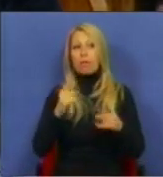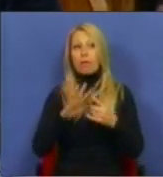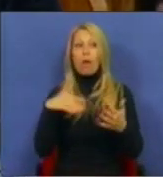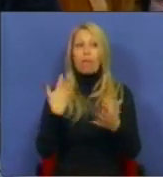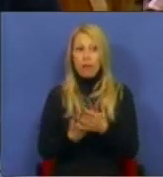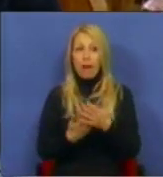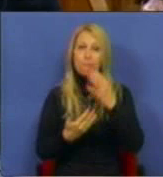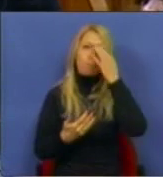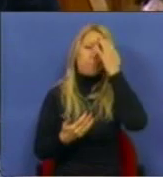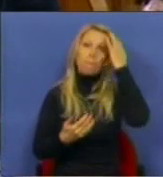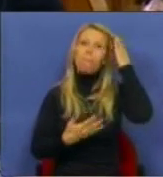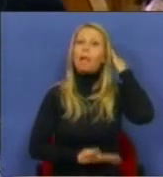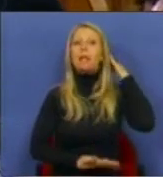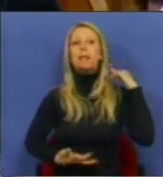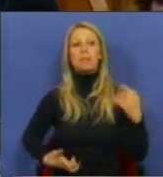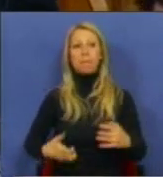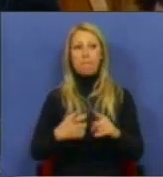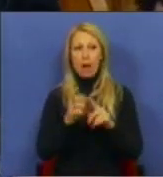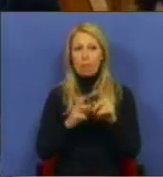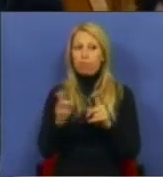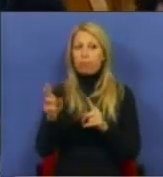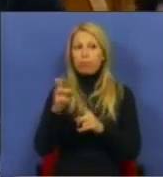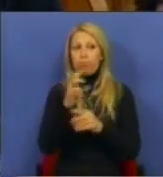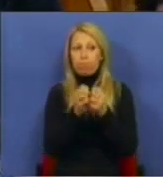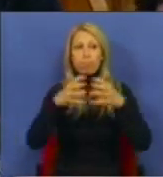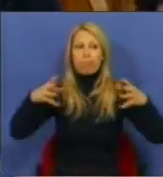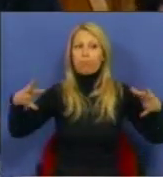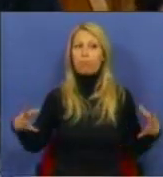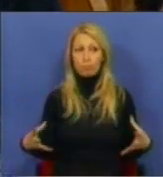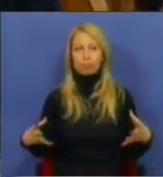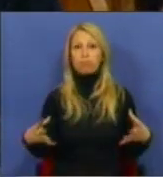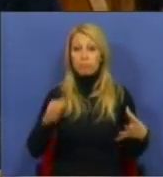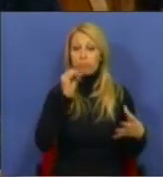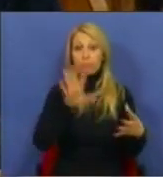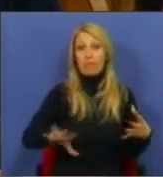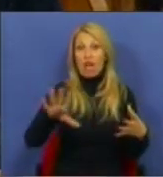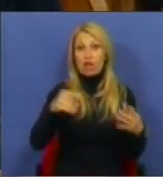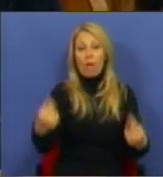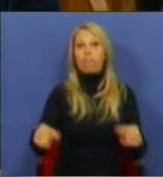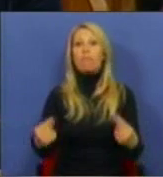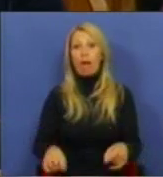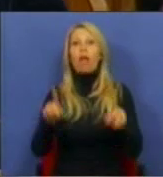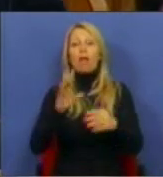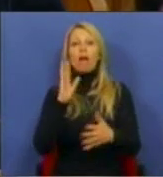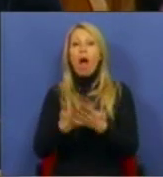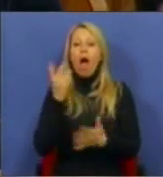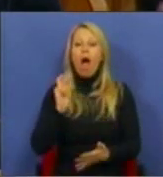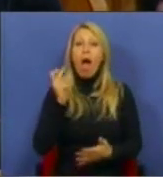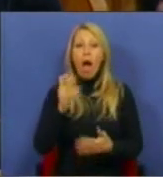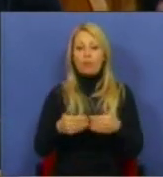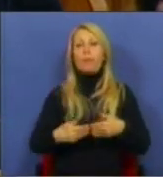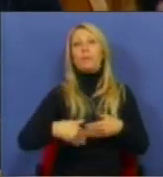graves índices de desemprego que já se vivem na região, para além de se comprometer por largos anos a